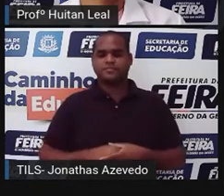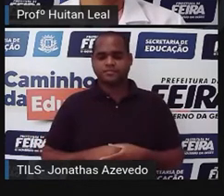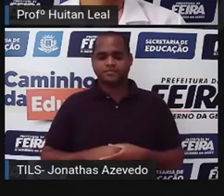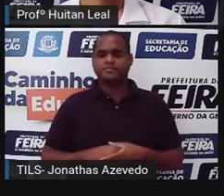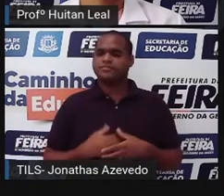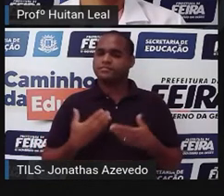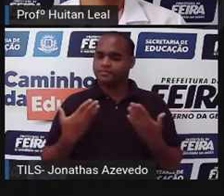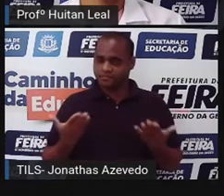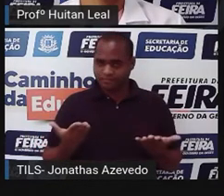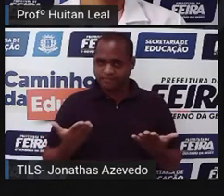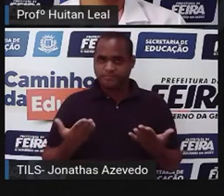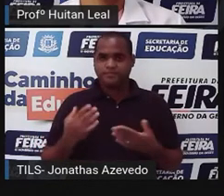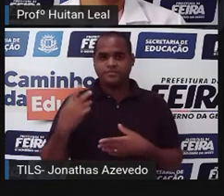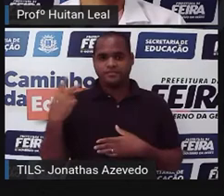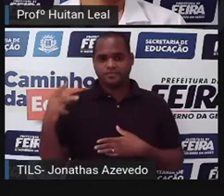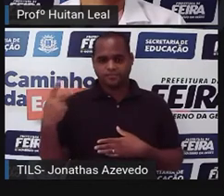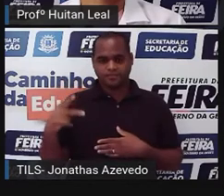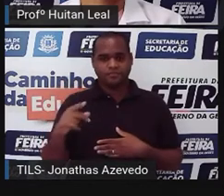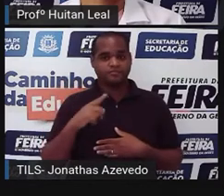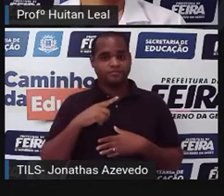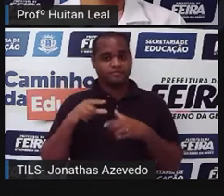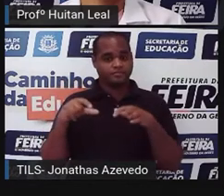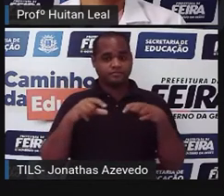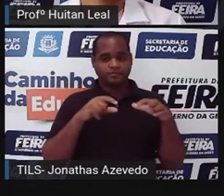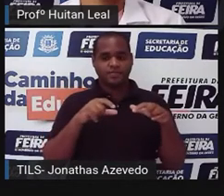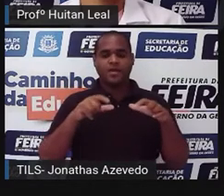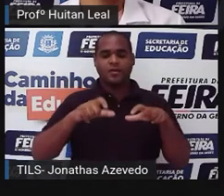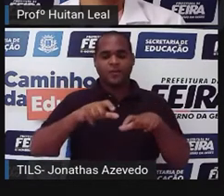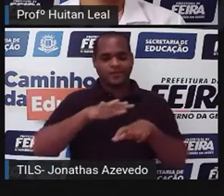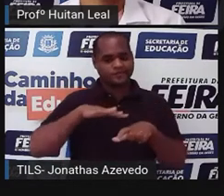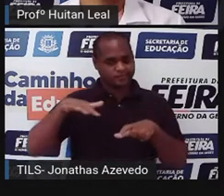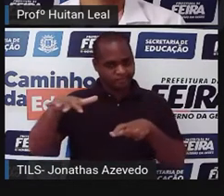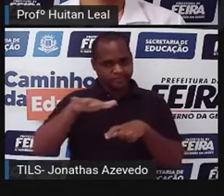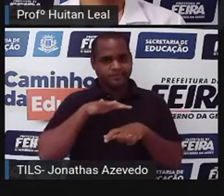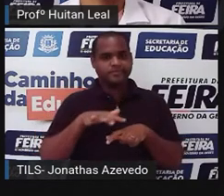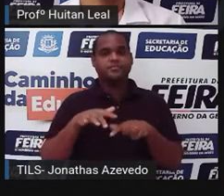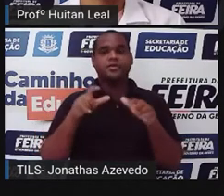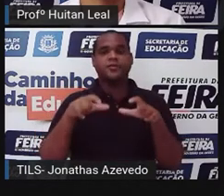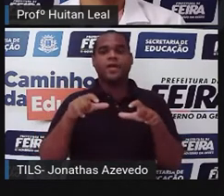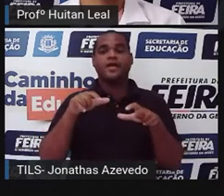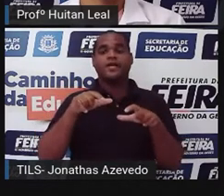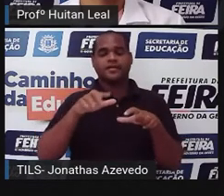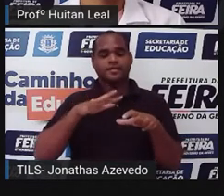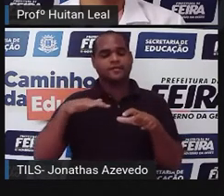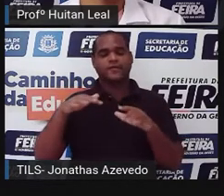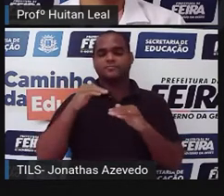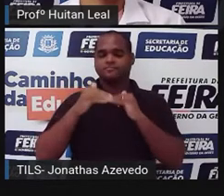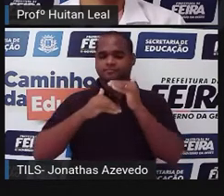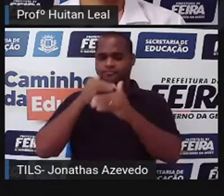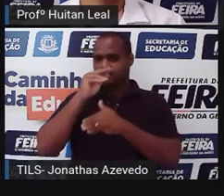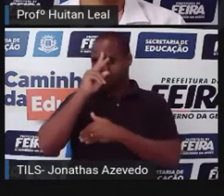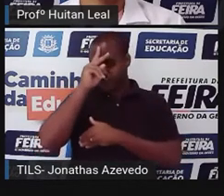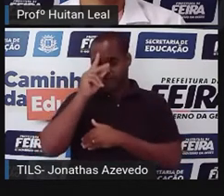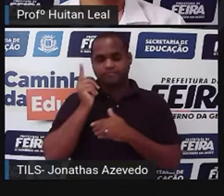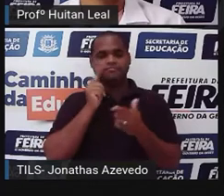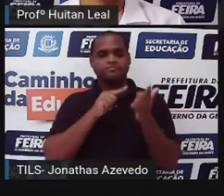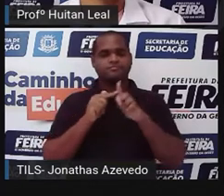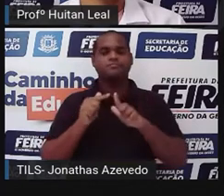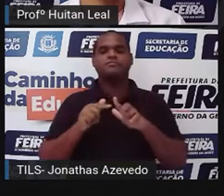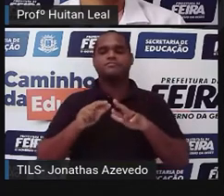Então, as características do conto. O espaço, que é o local em que se desenvolve a história,